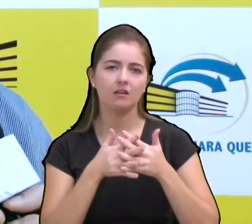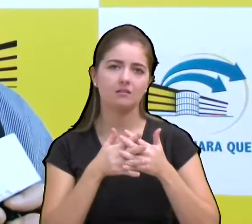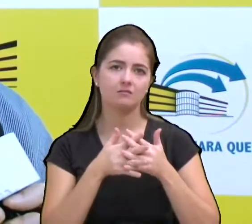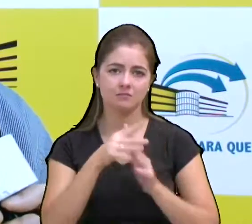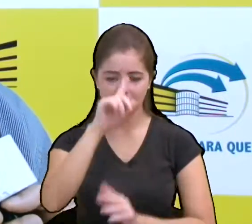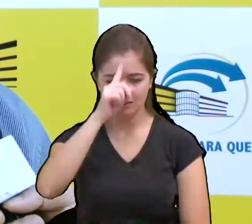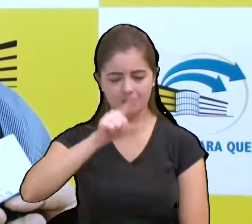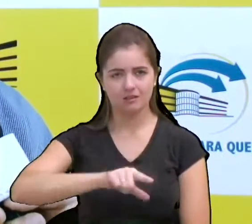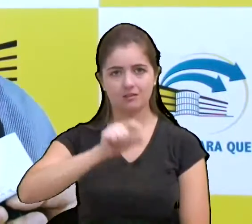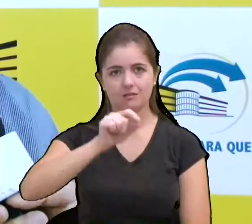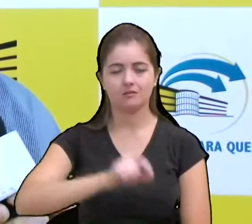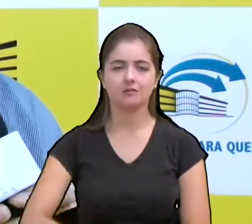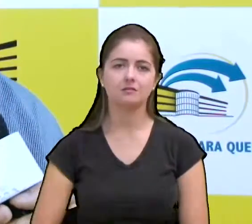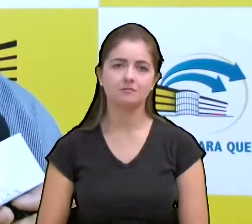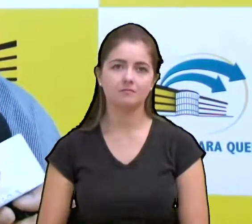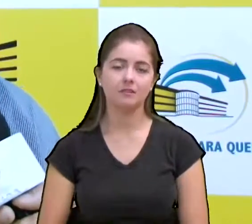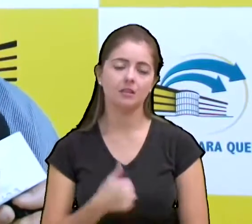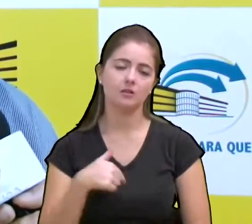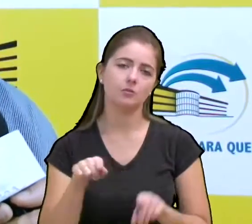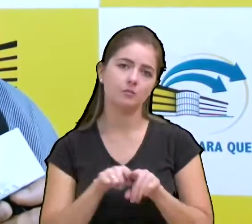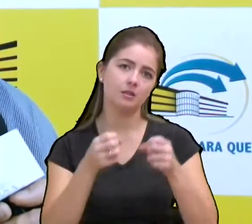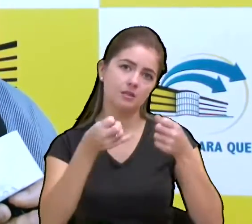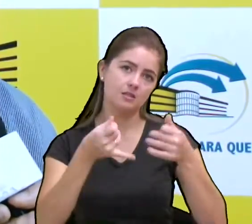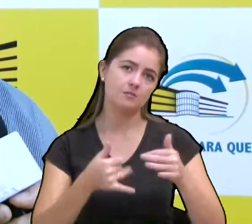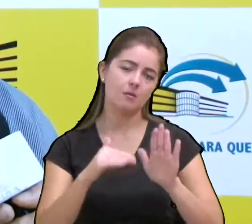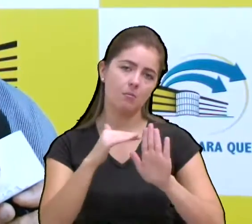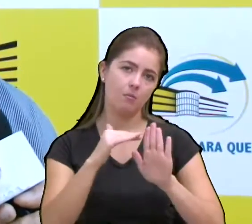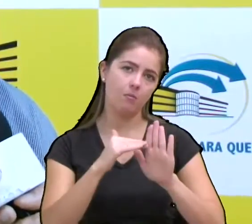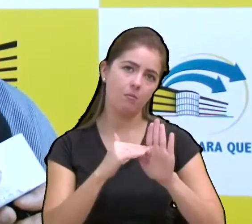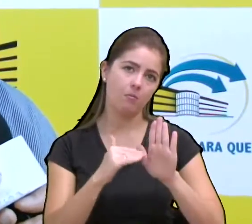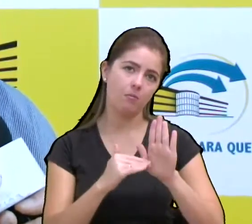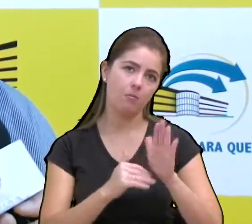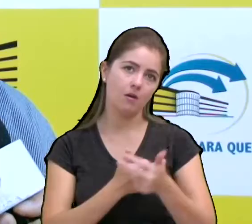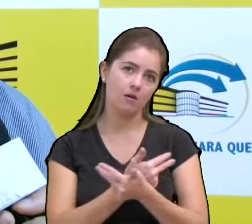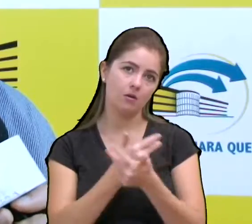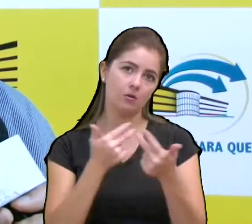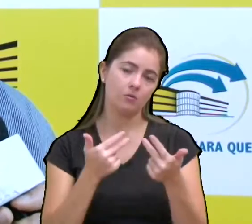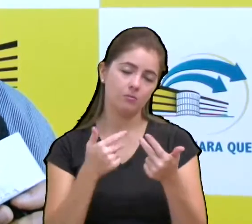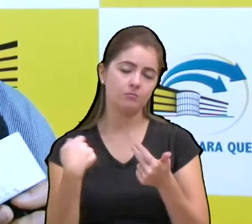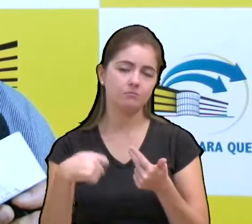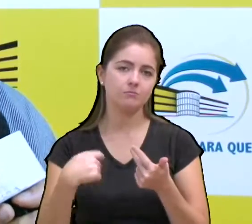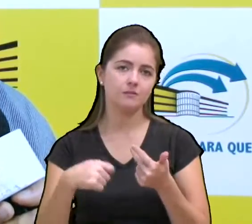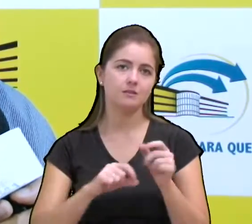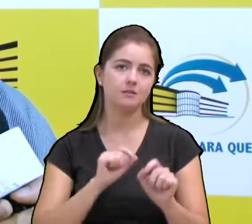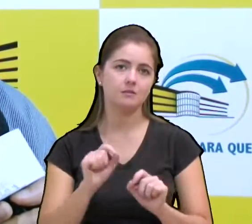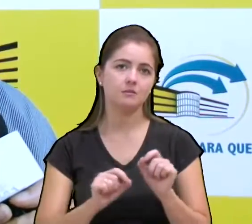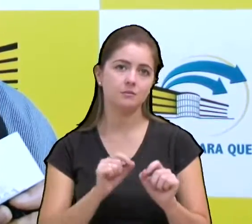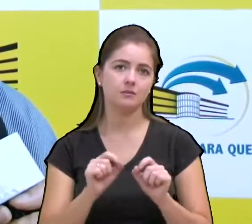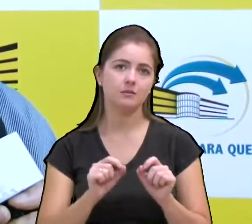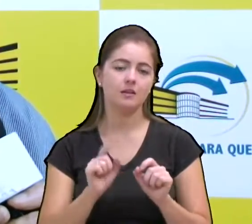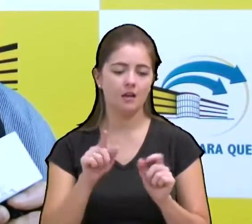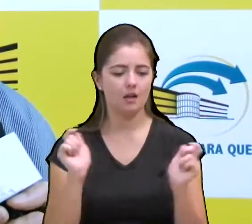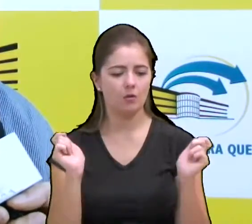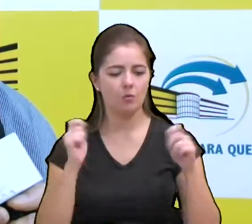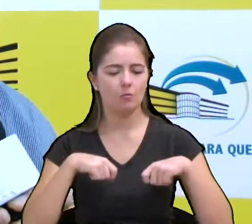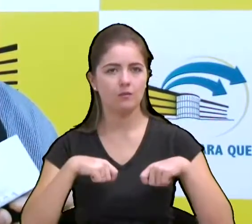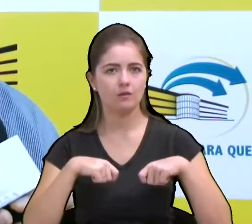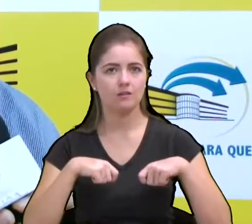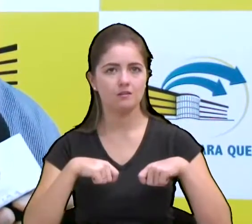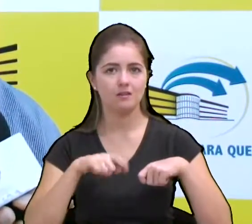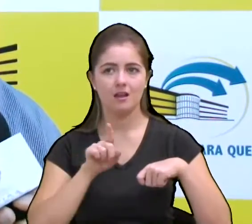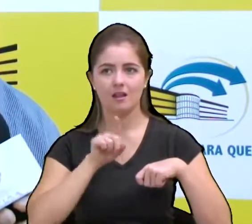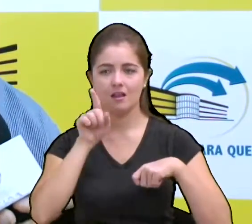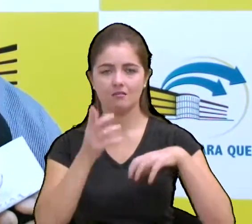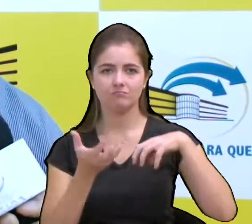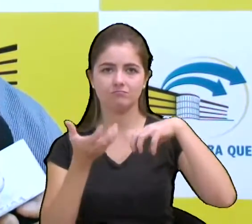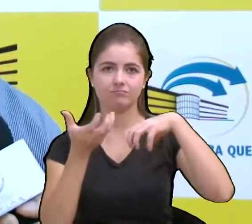que algumas medidas que deveriam ser tomadas são de exclusiva competência do Congresso Nacional.